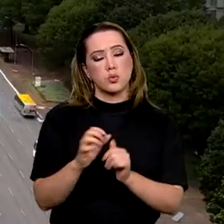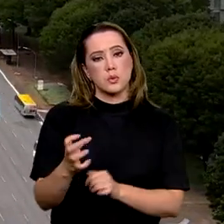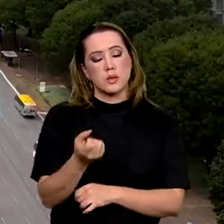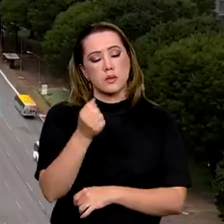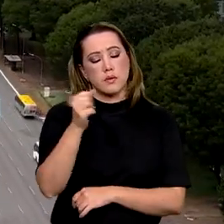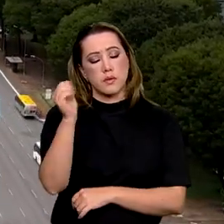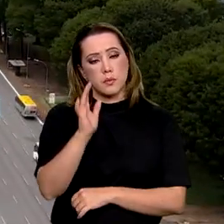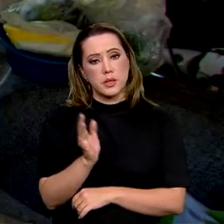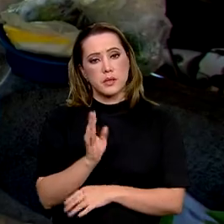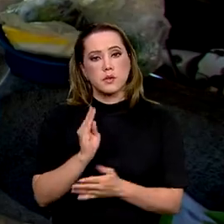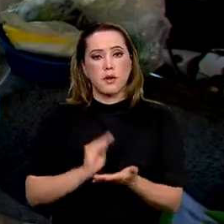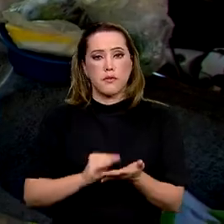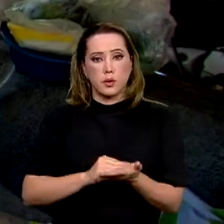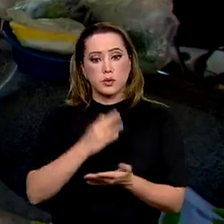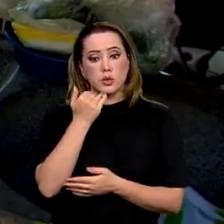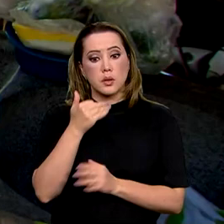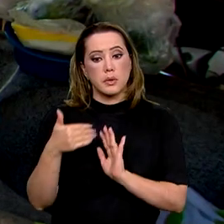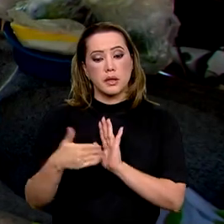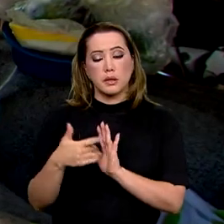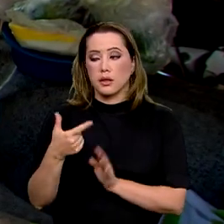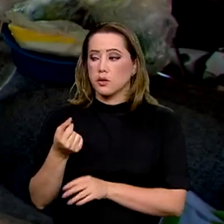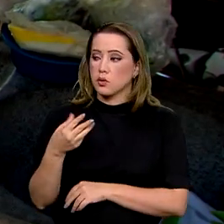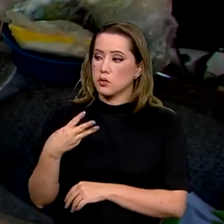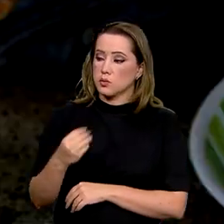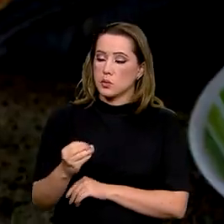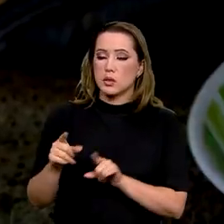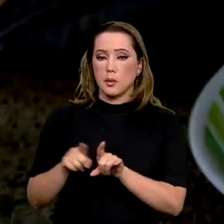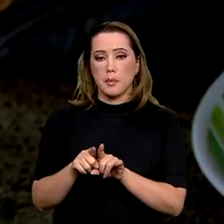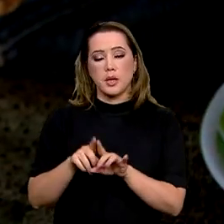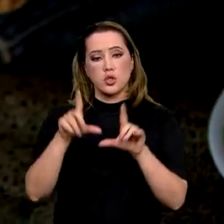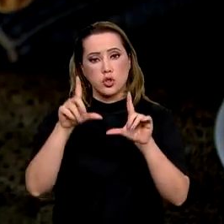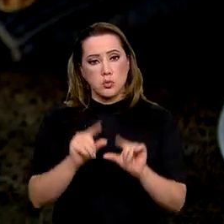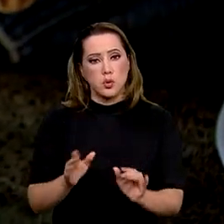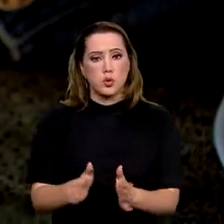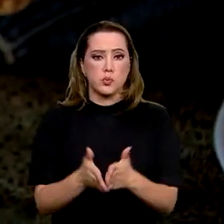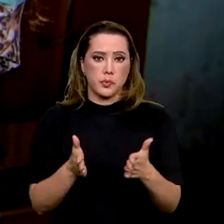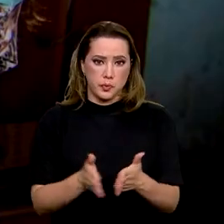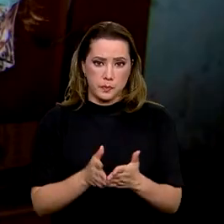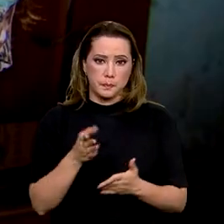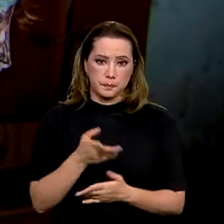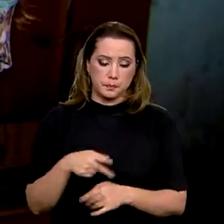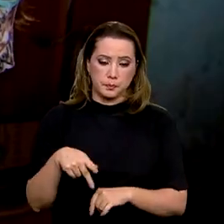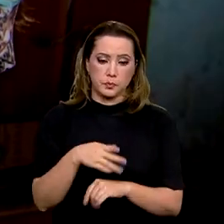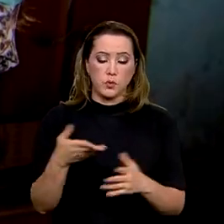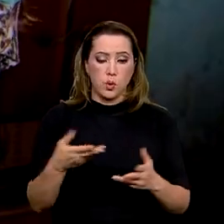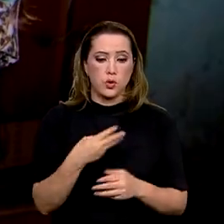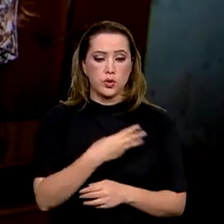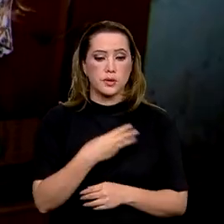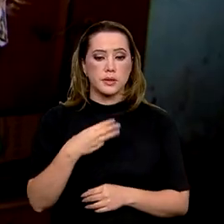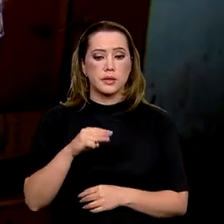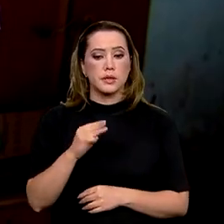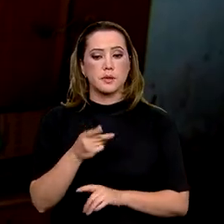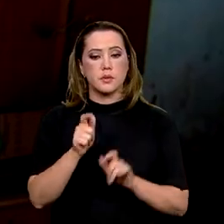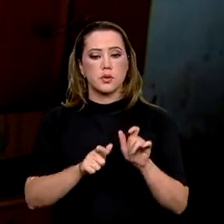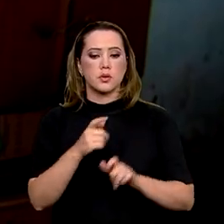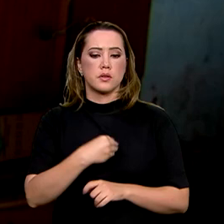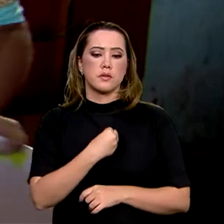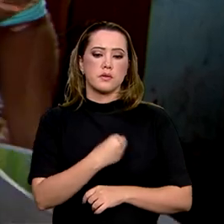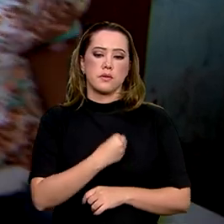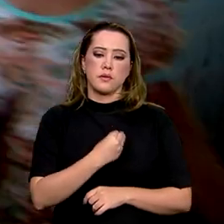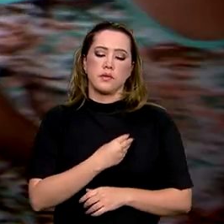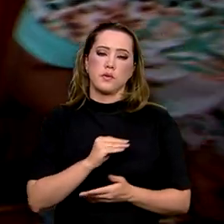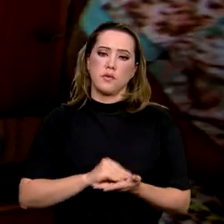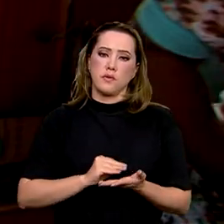até 2030 e reduzir a pobreza no país. Atualmente, 33 milhões de pessoas vivem com